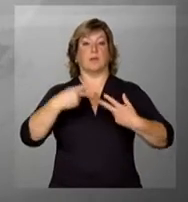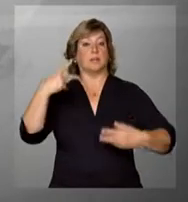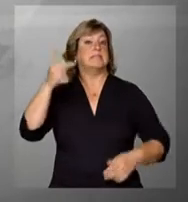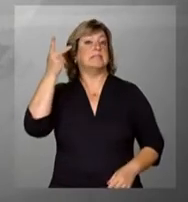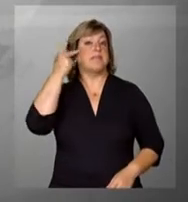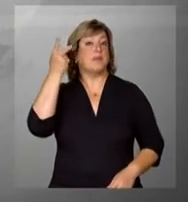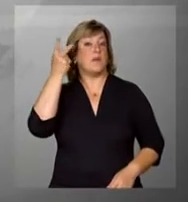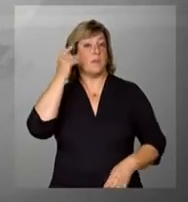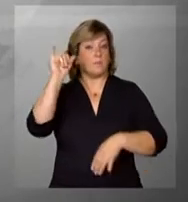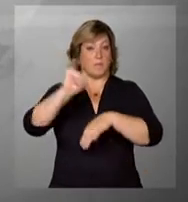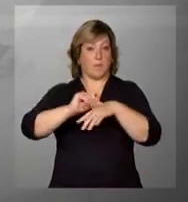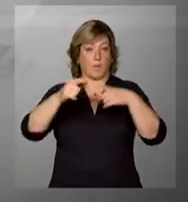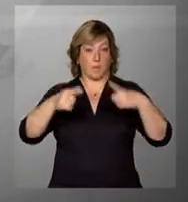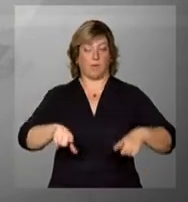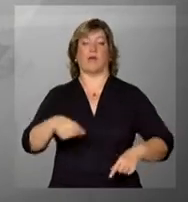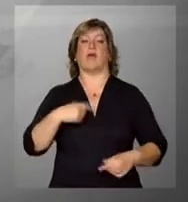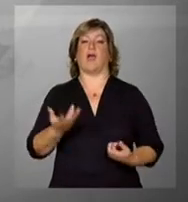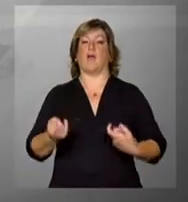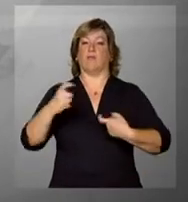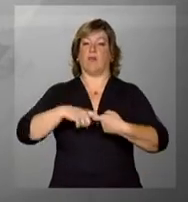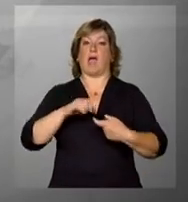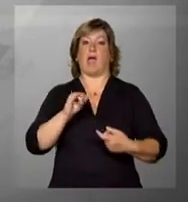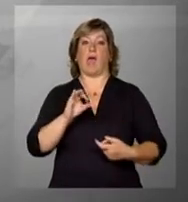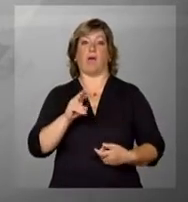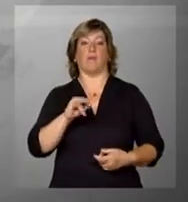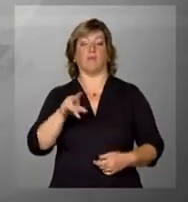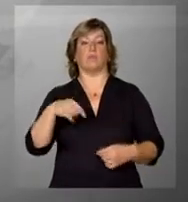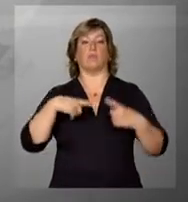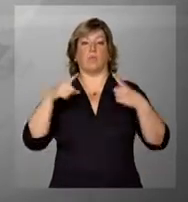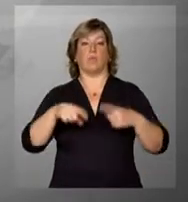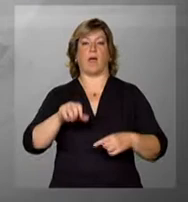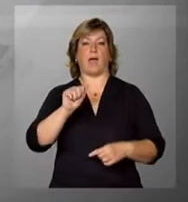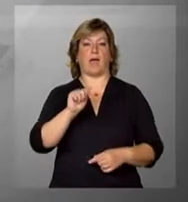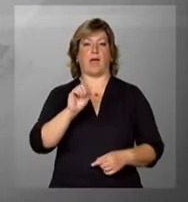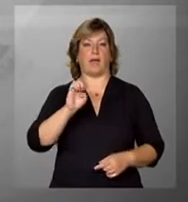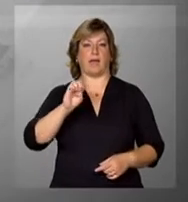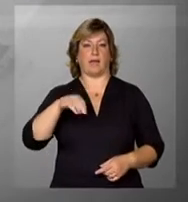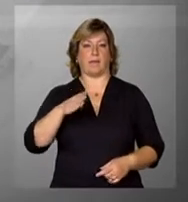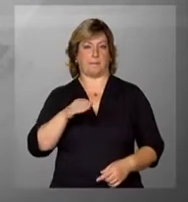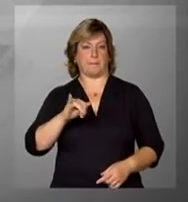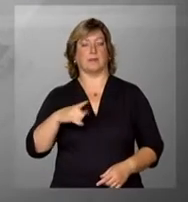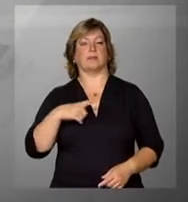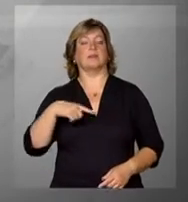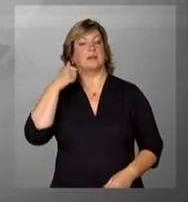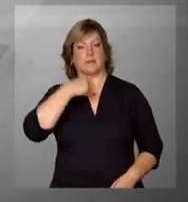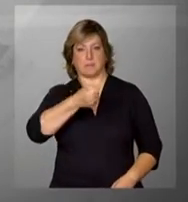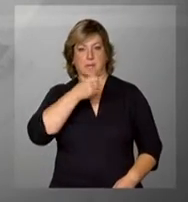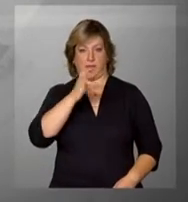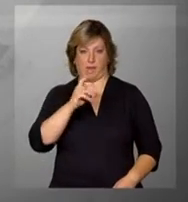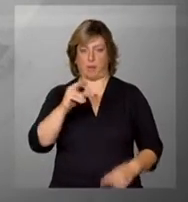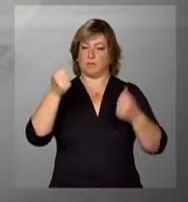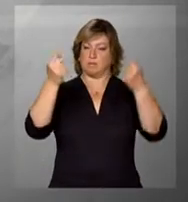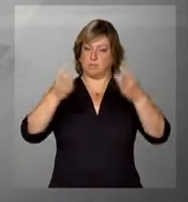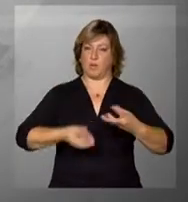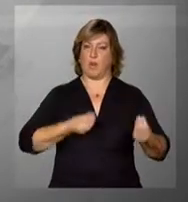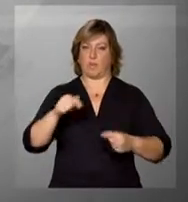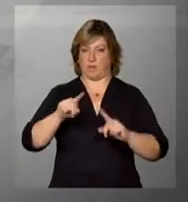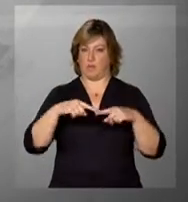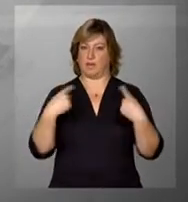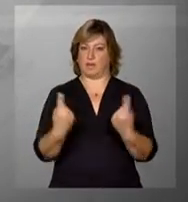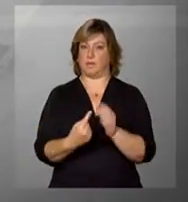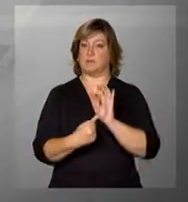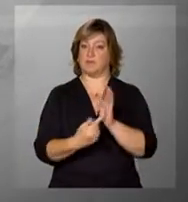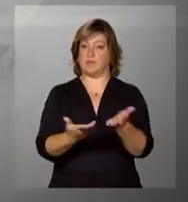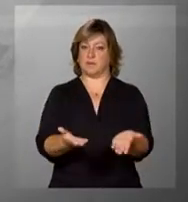Paulo. Vamos voltar ao vivo ao pavilhão de exposições do AIMB. A repórter Carolina Monteiro tem as informações sobre o evento.